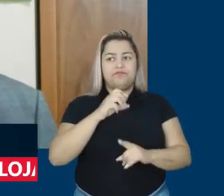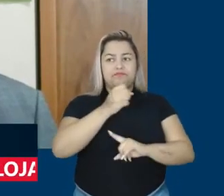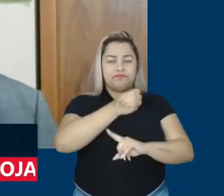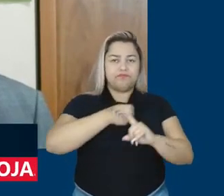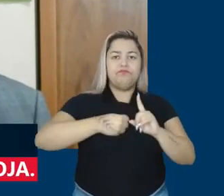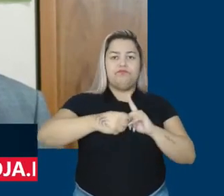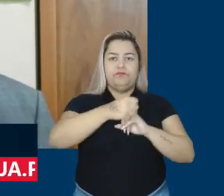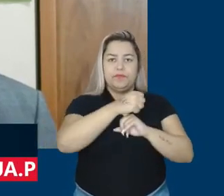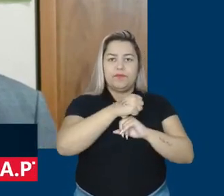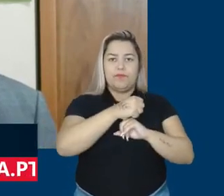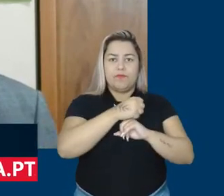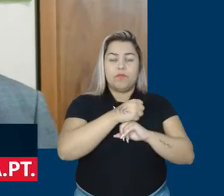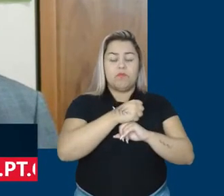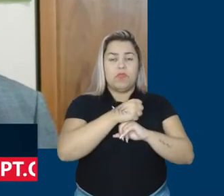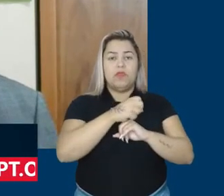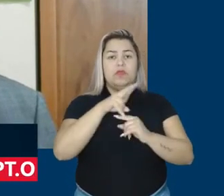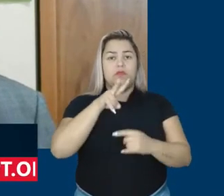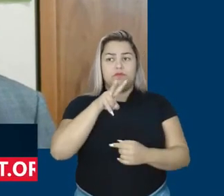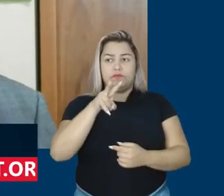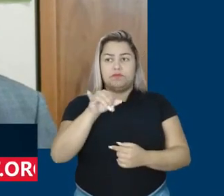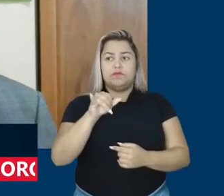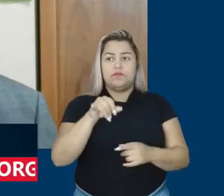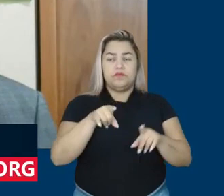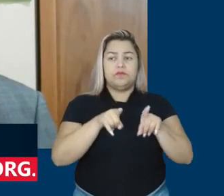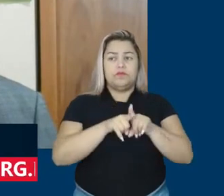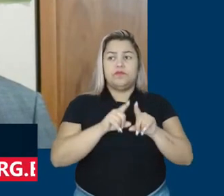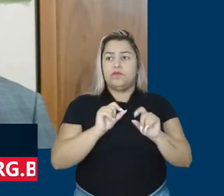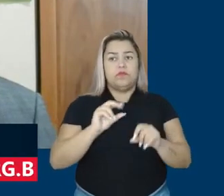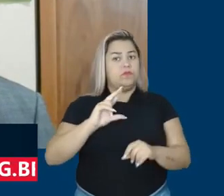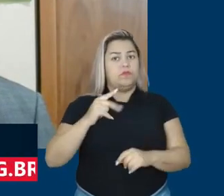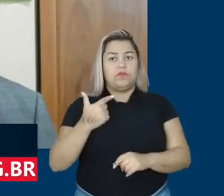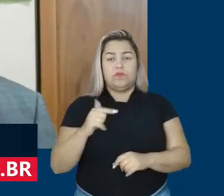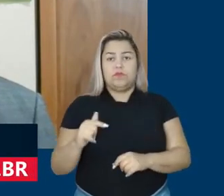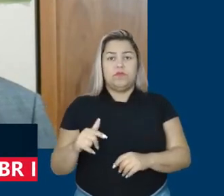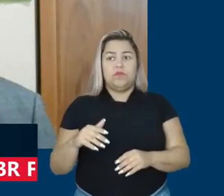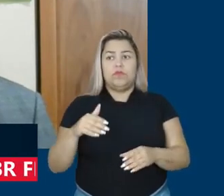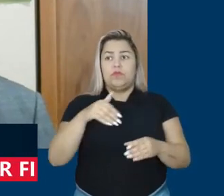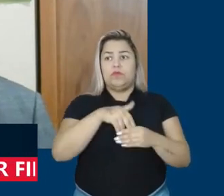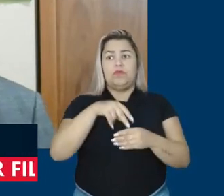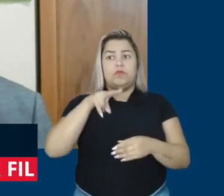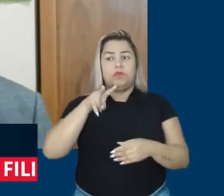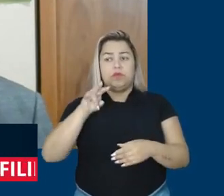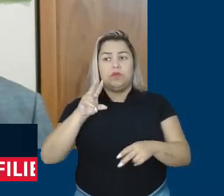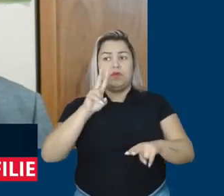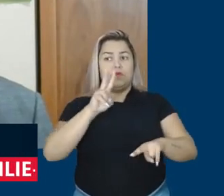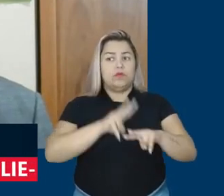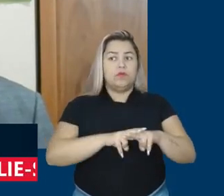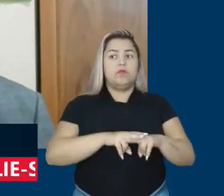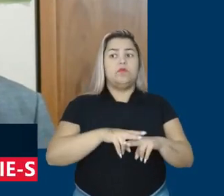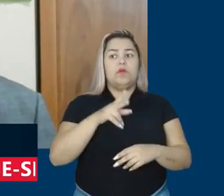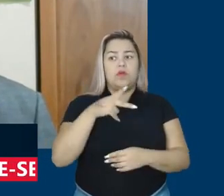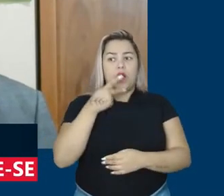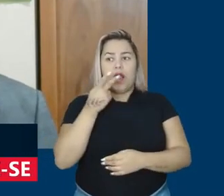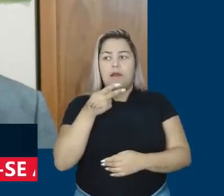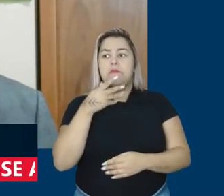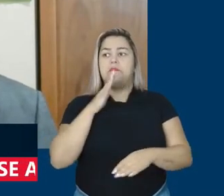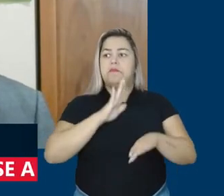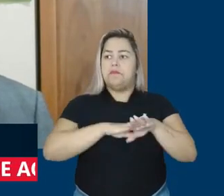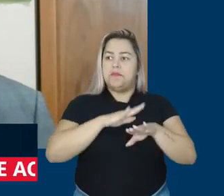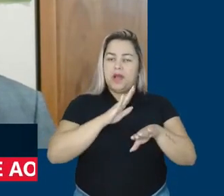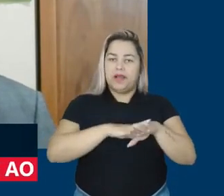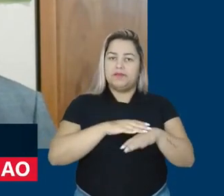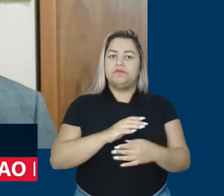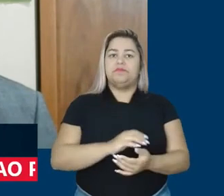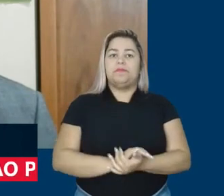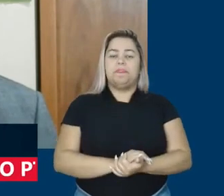Então, provavelmente, ele vai estar inelegível e vai ter que sair da prisão para vir depor aqui mais esse caso. E